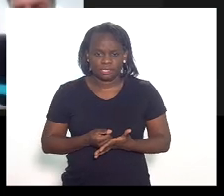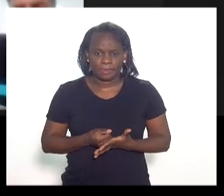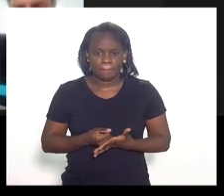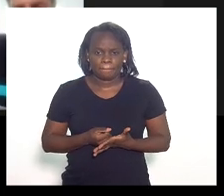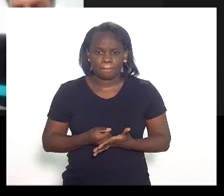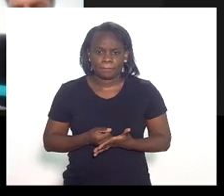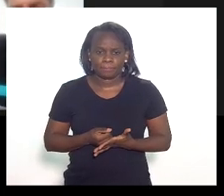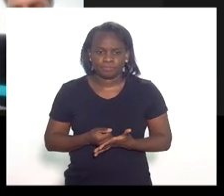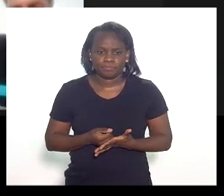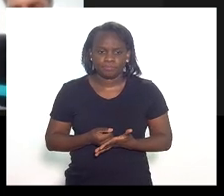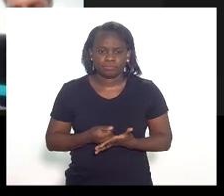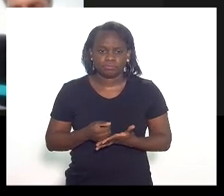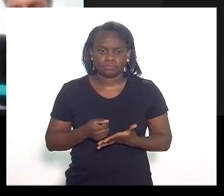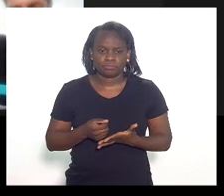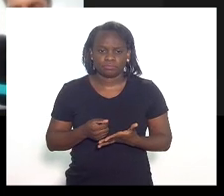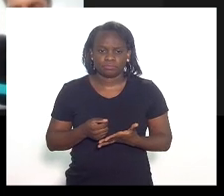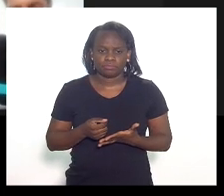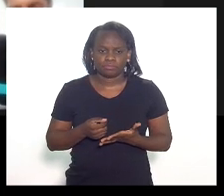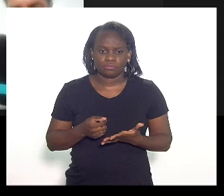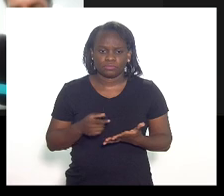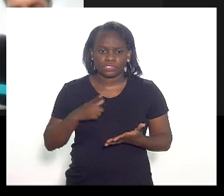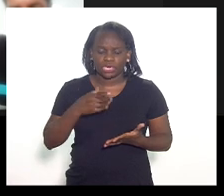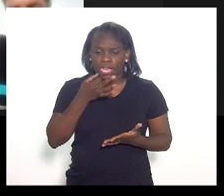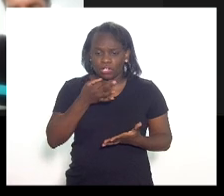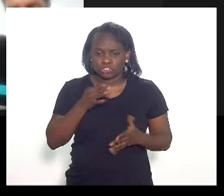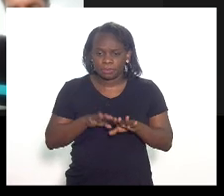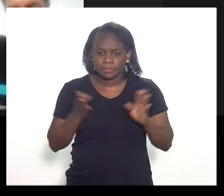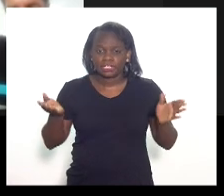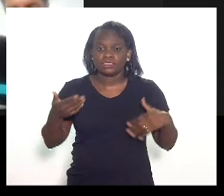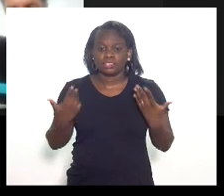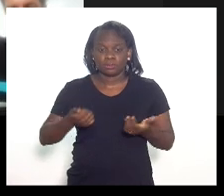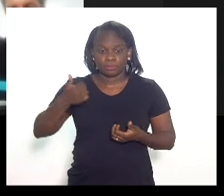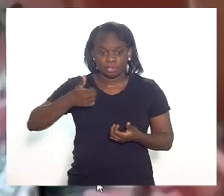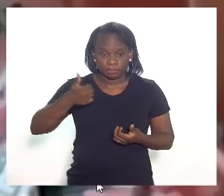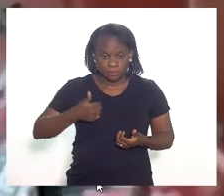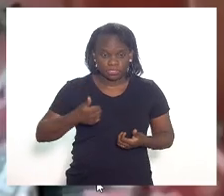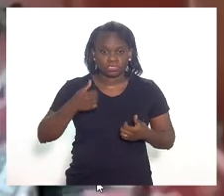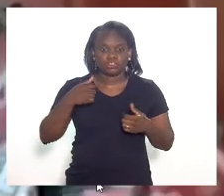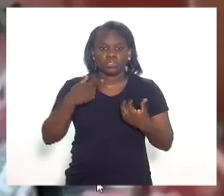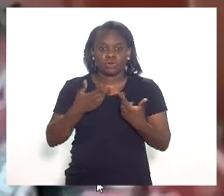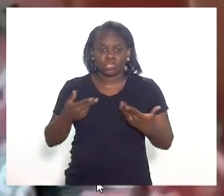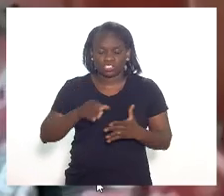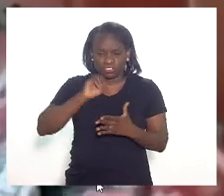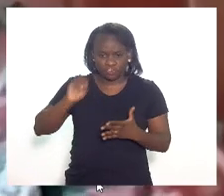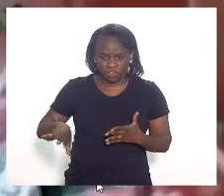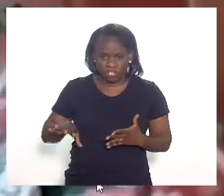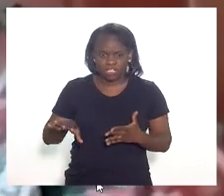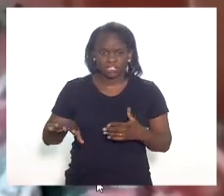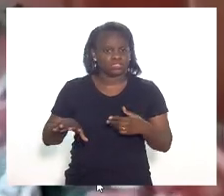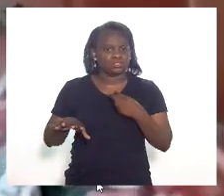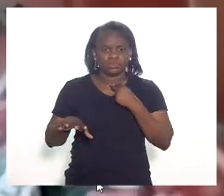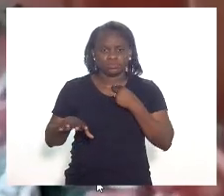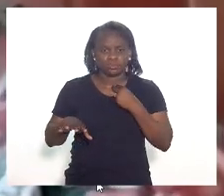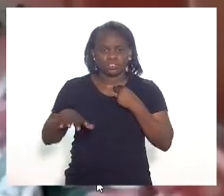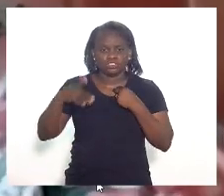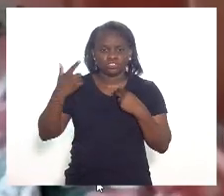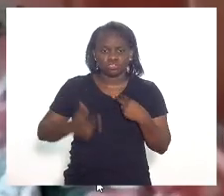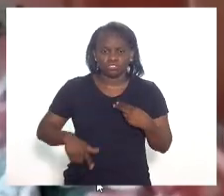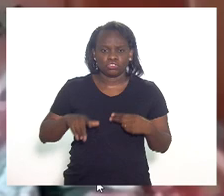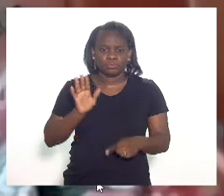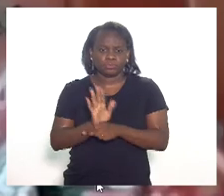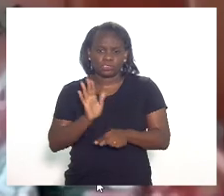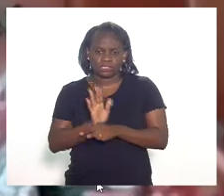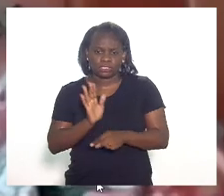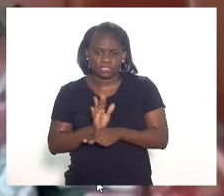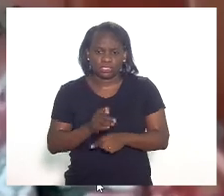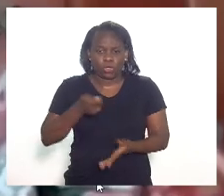Tem algum áudio aberto. Em primeiro lugar, as luvas descartáveis não são consideradas equipamentos de proteção